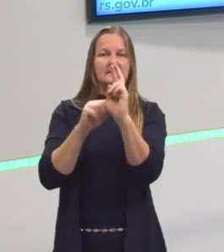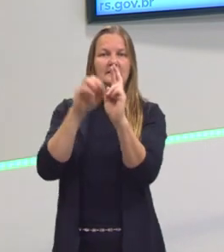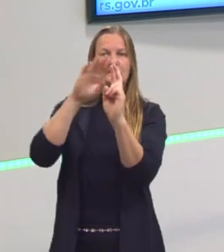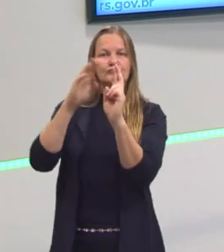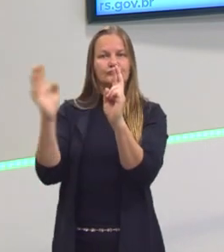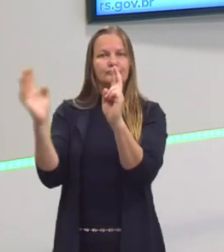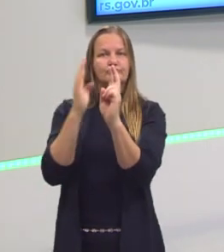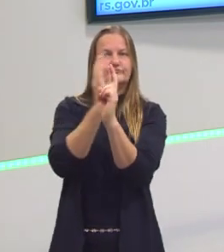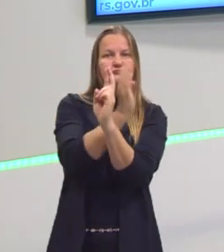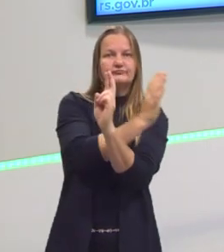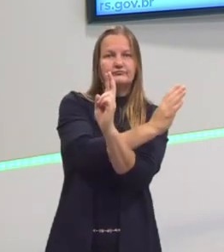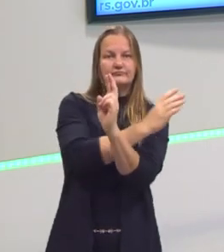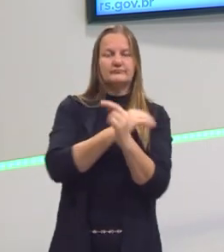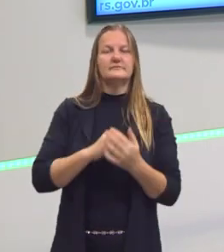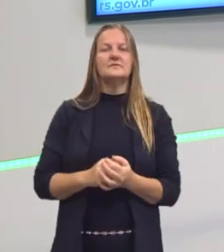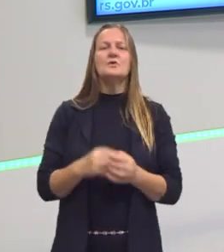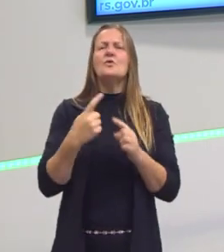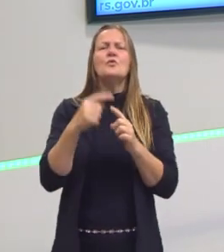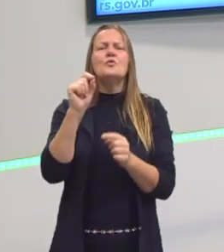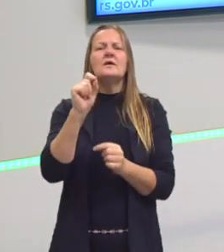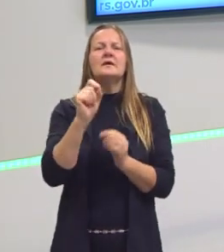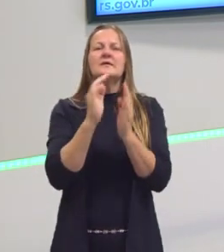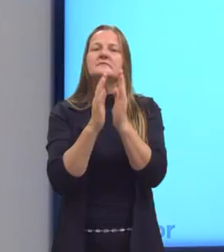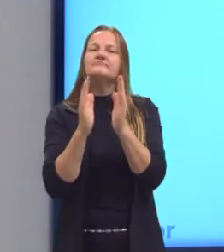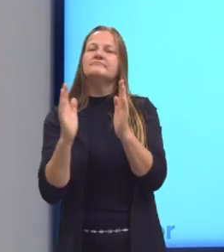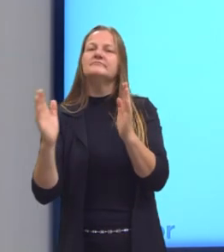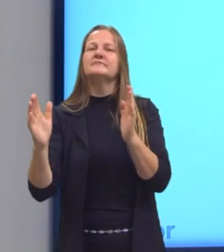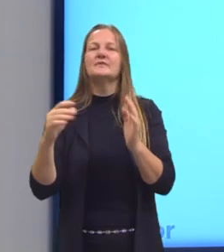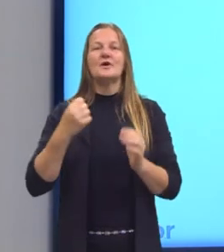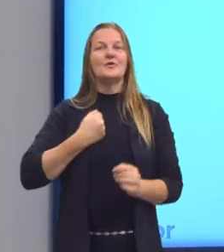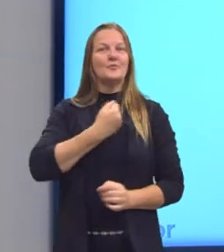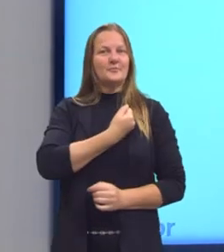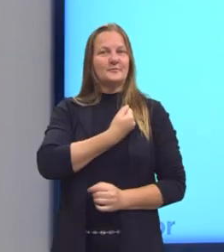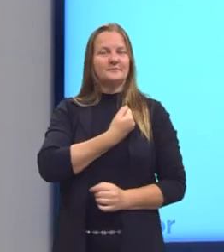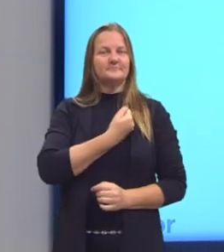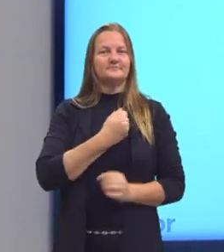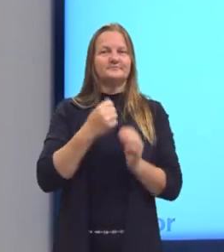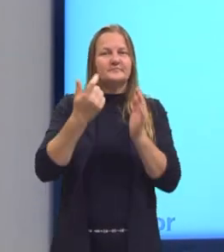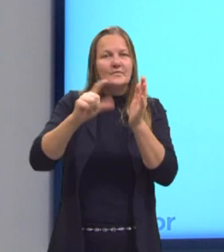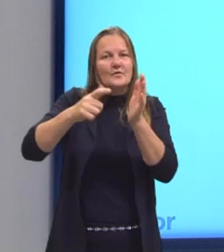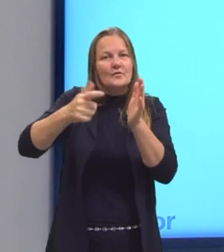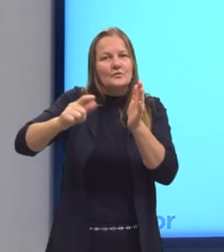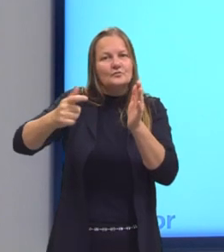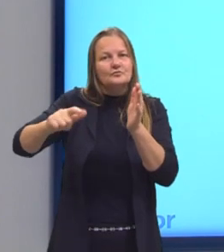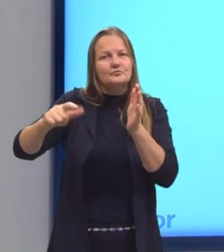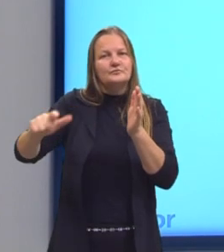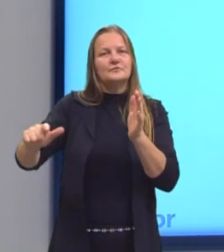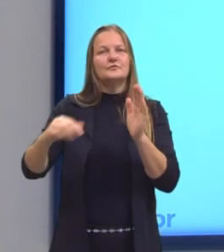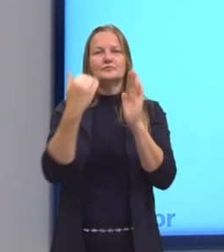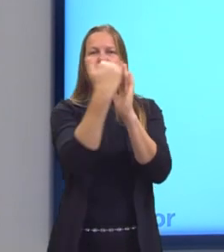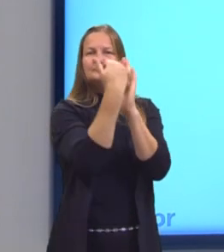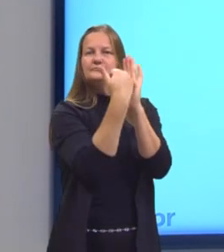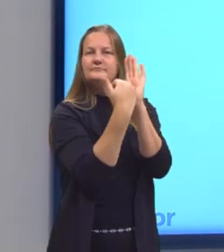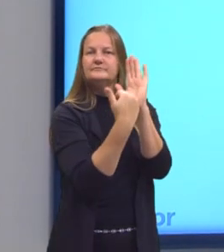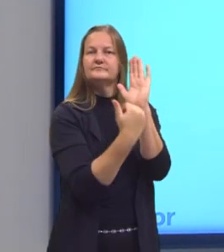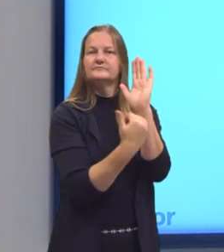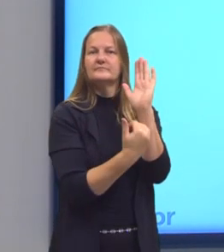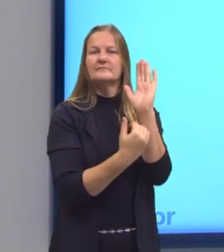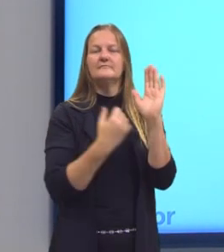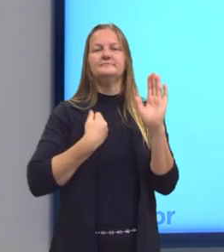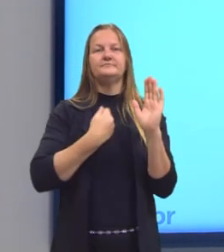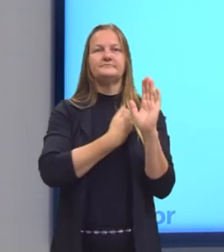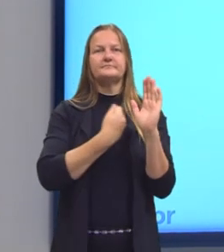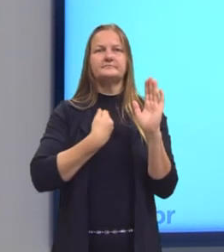O que são, então, sequências numéricas, tá? A sequência numérica, ela é uma lista formada por números,